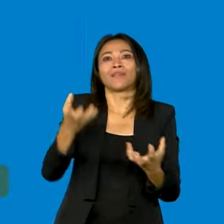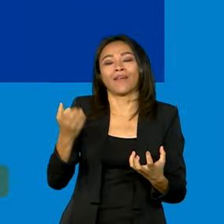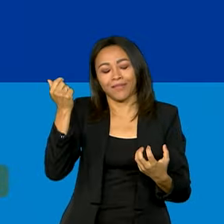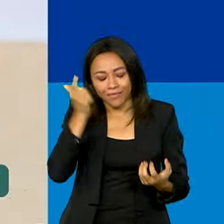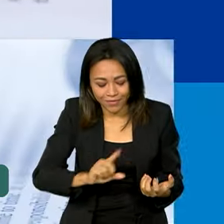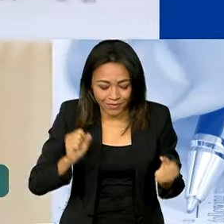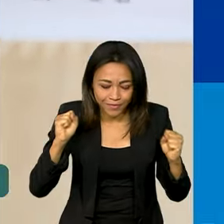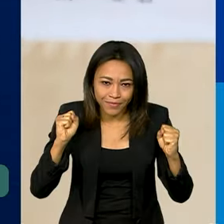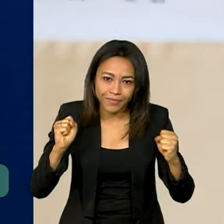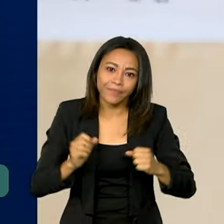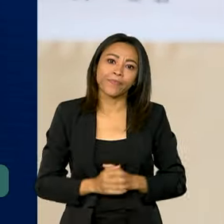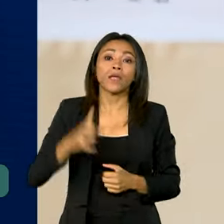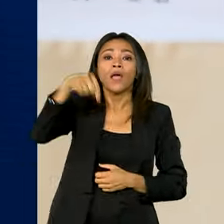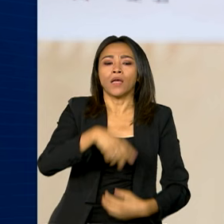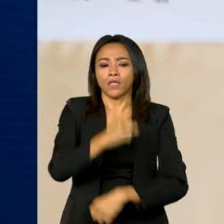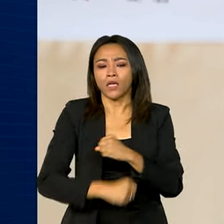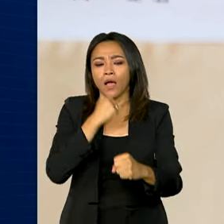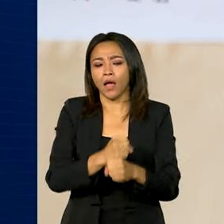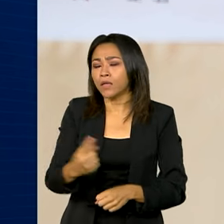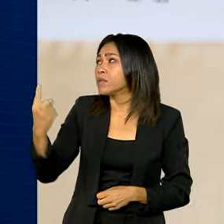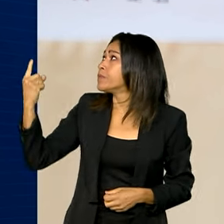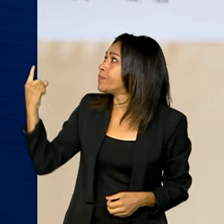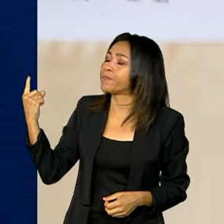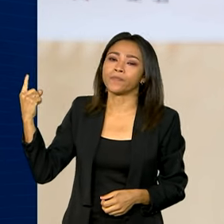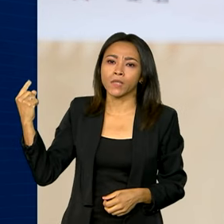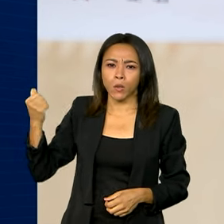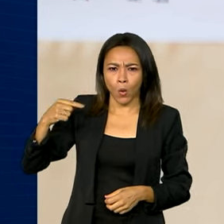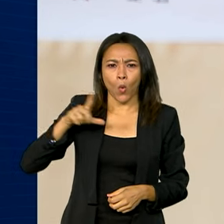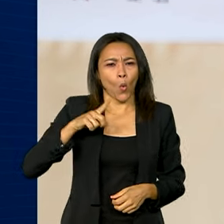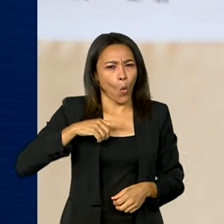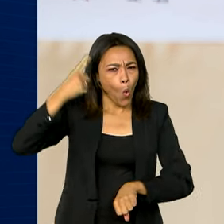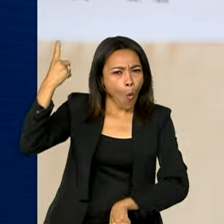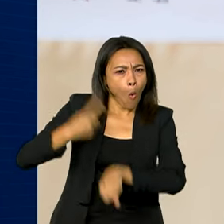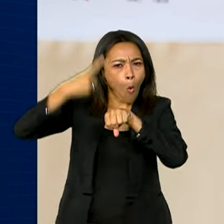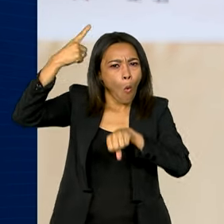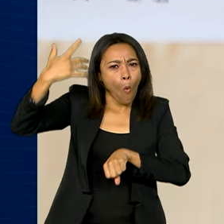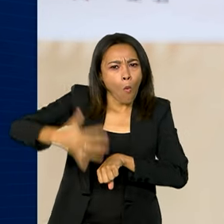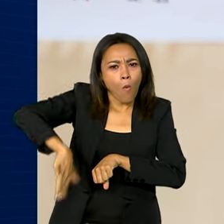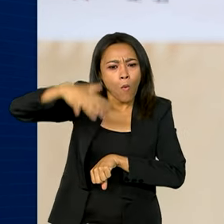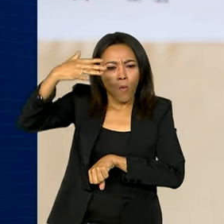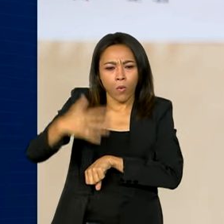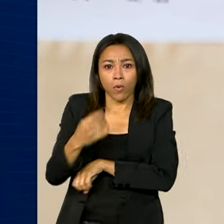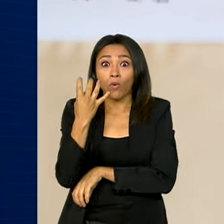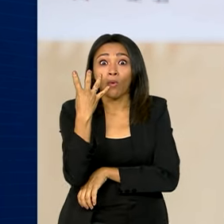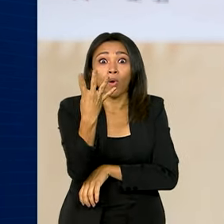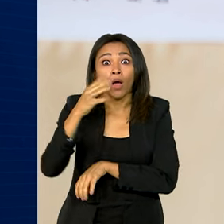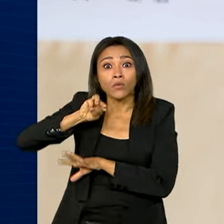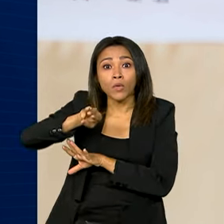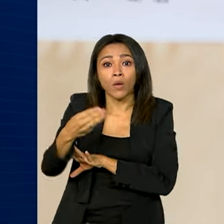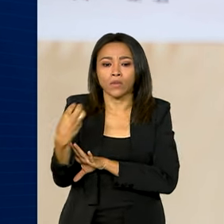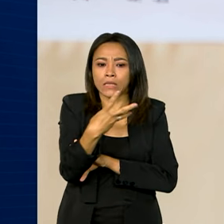Este ano, o Exame Nacional do Ensino Médio bateu mais um recorde, 4 milhões e